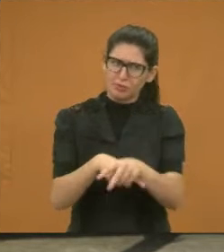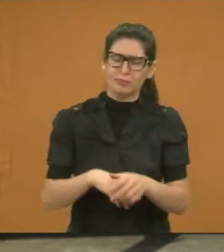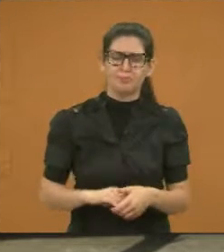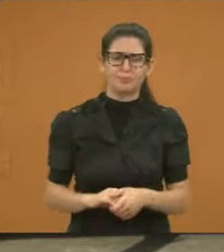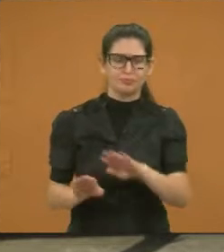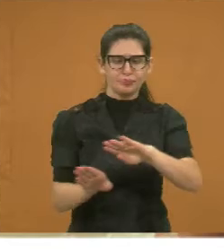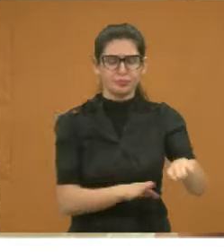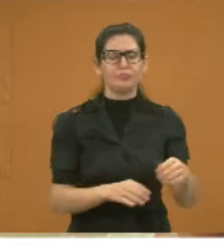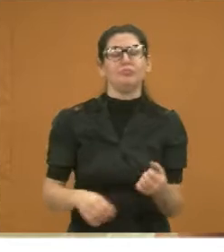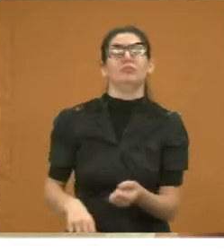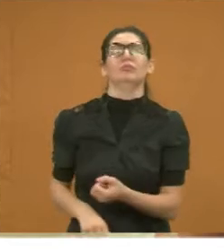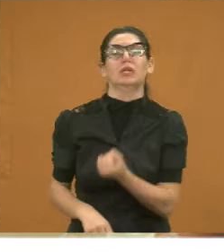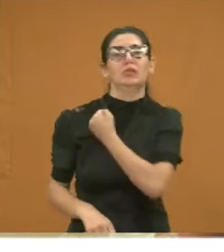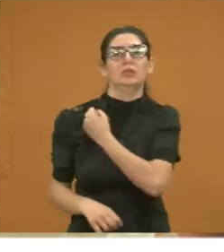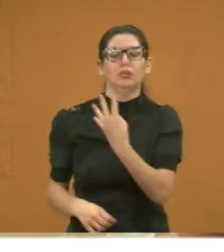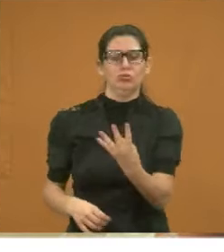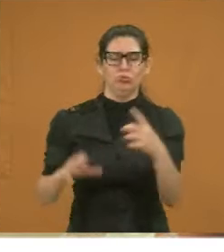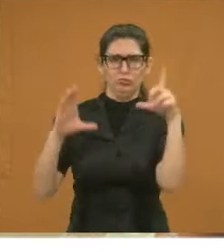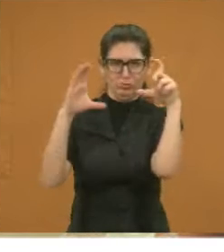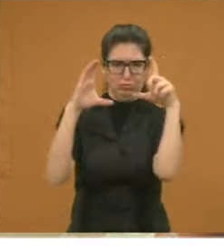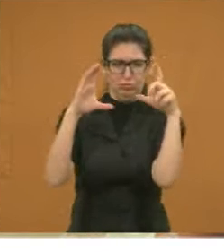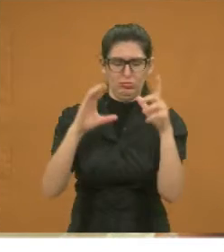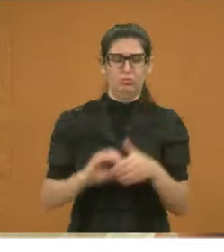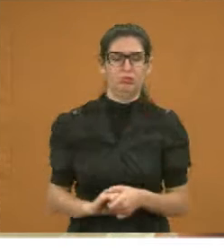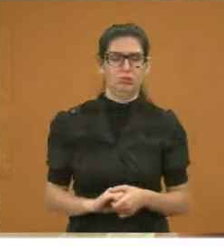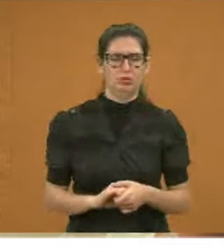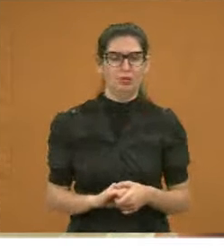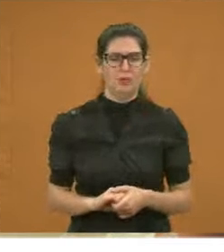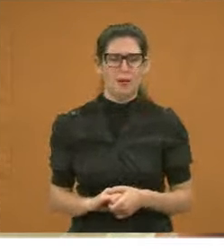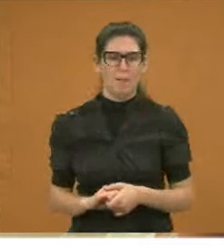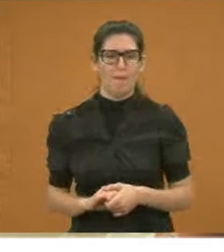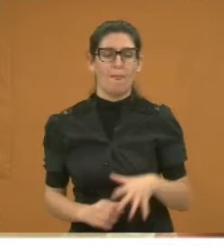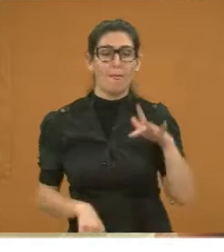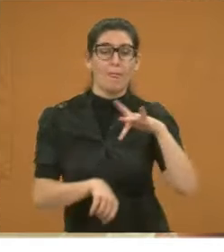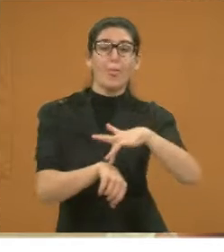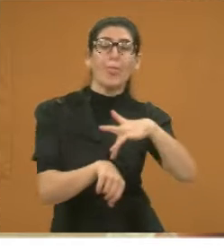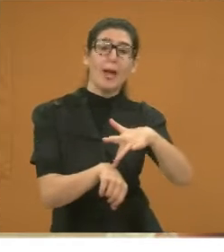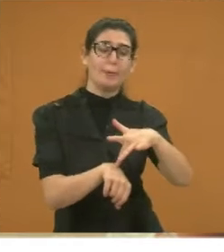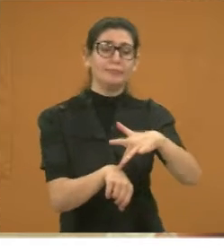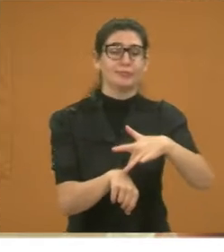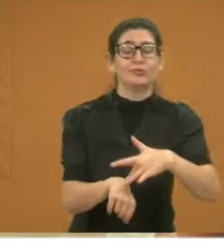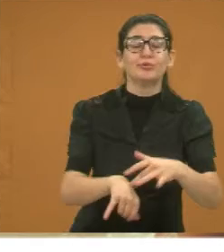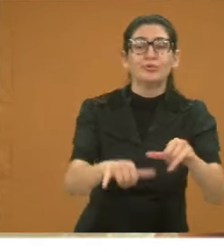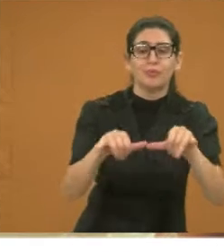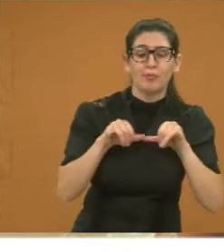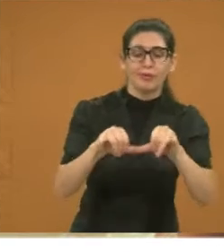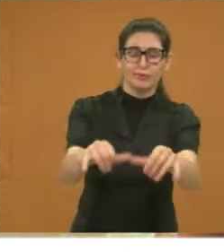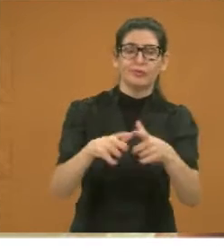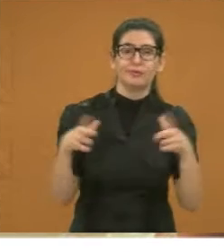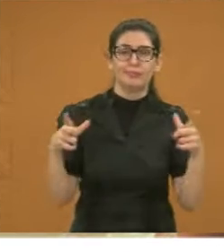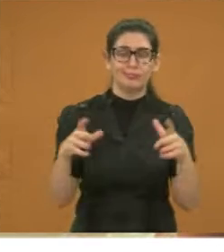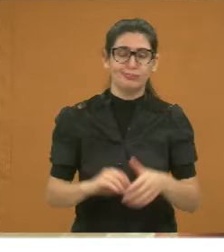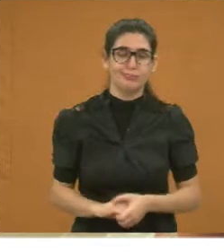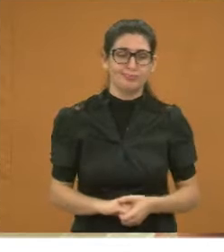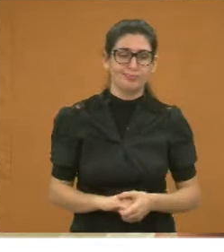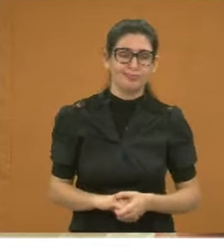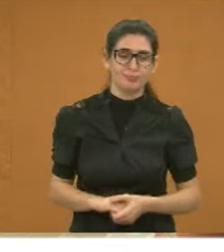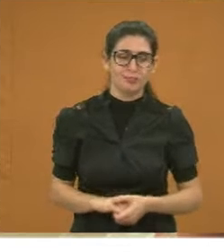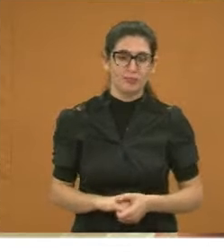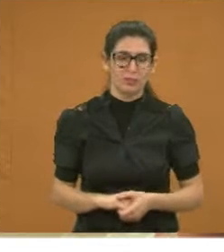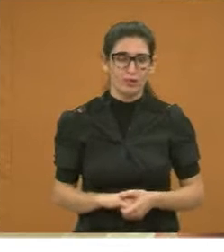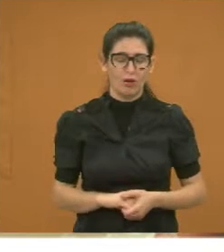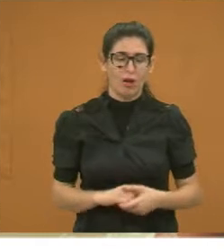A foto 4, por favor. Olha, vocês veem que absurdo está lá no Mercadão. Presta atenção.